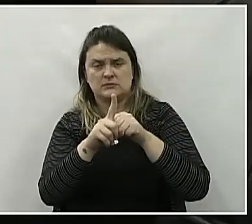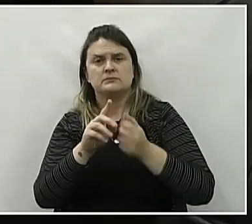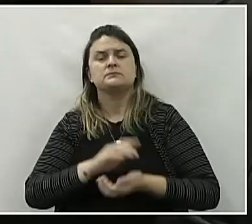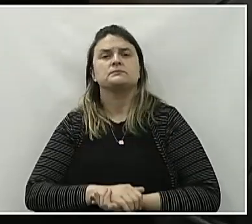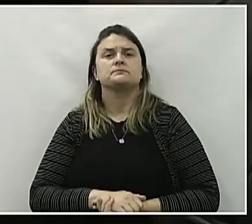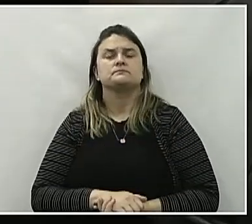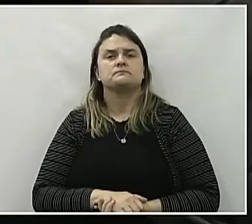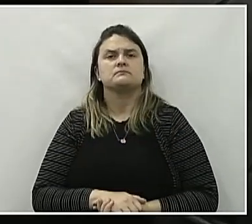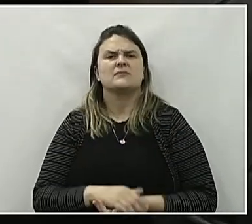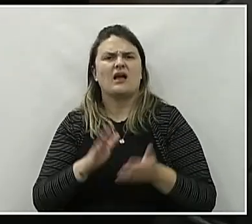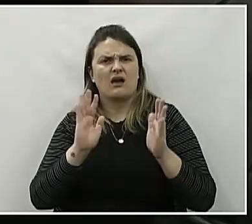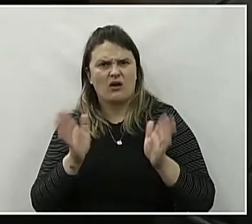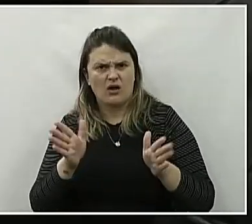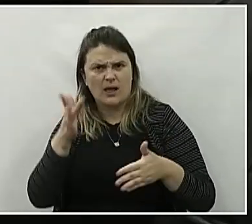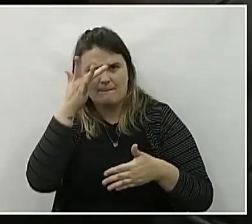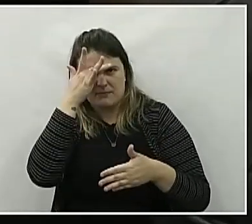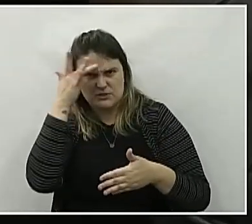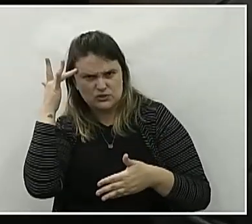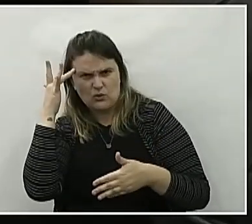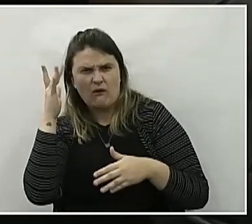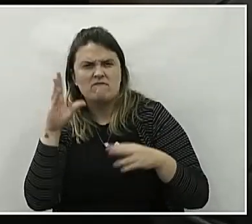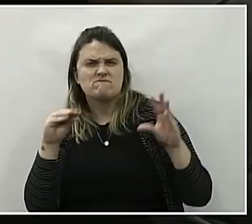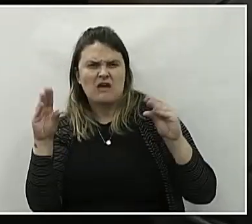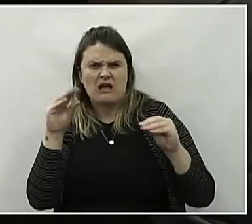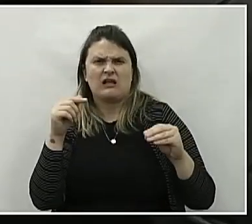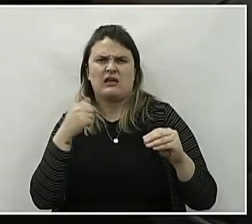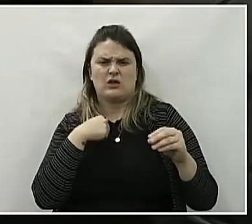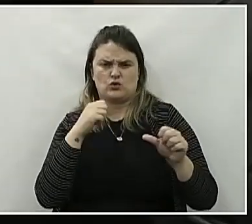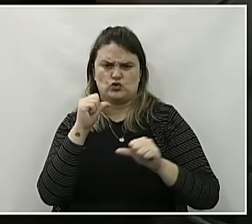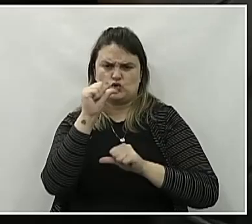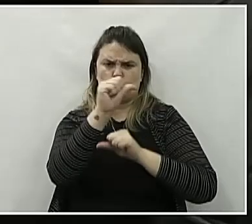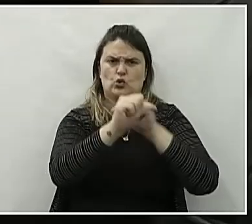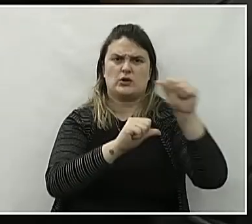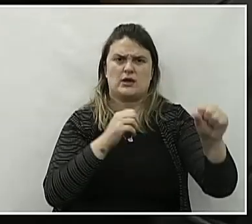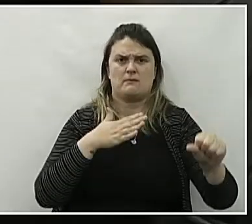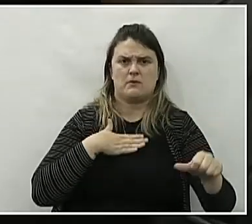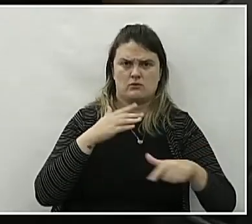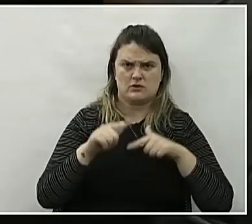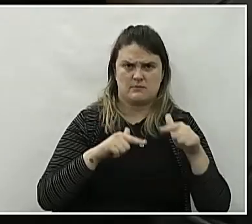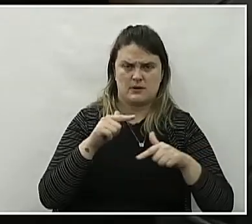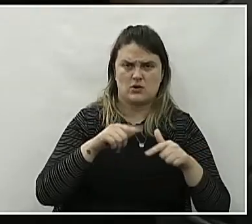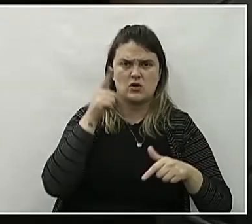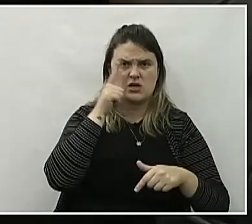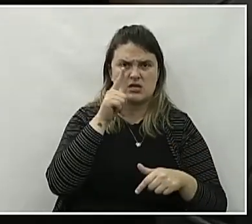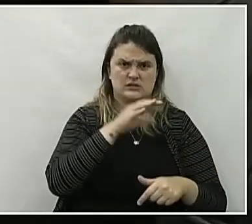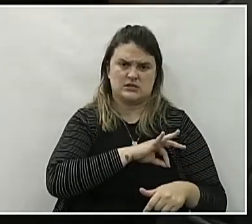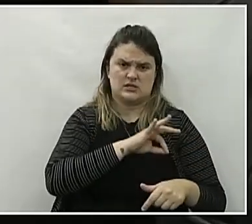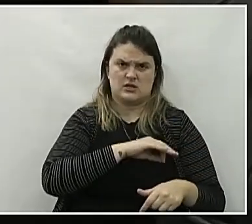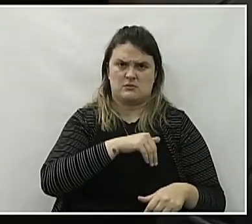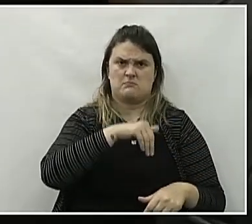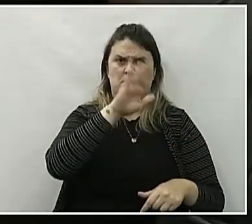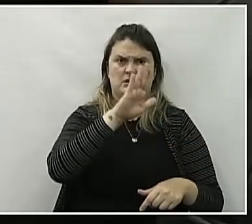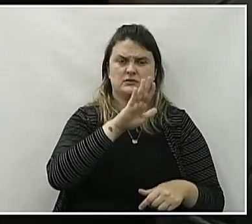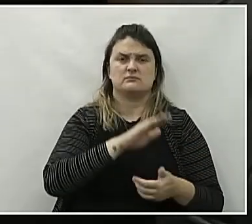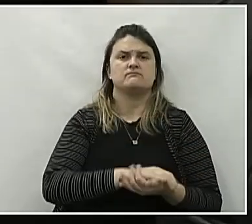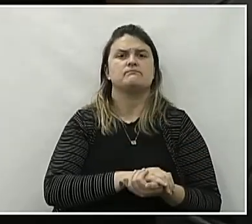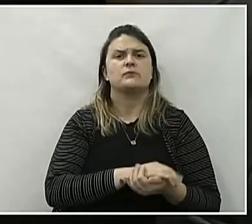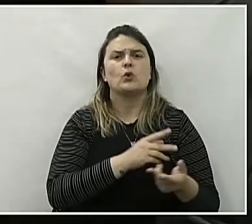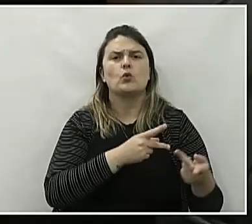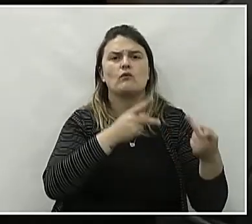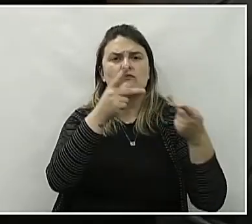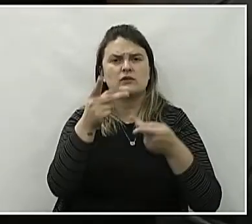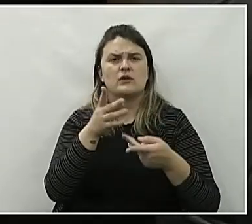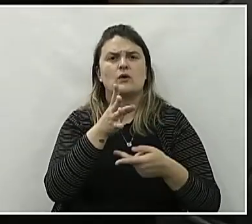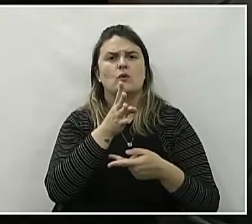Agora, pessoas que falaram que eu troquei o cargo para ganhar mais, fica o convite para